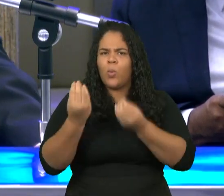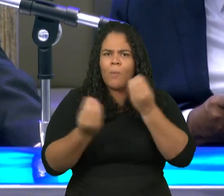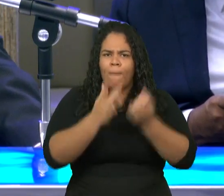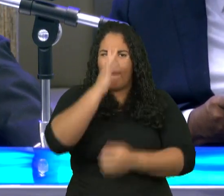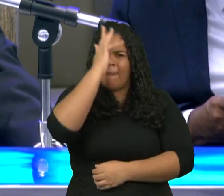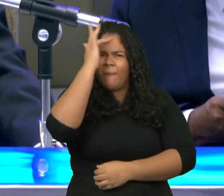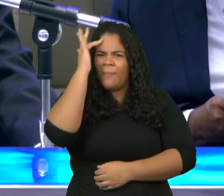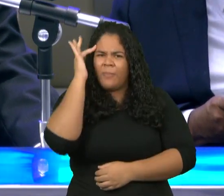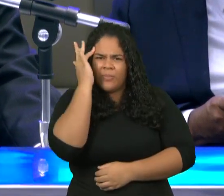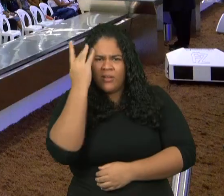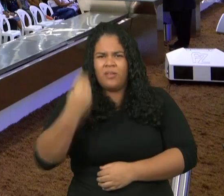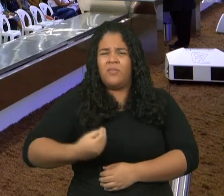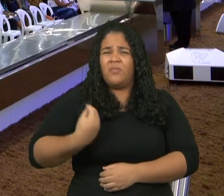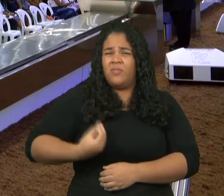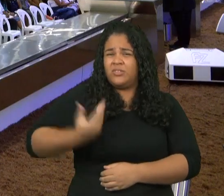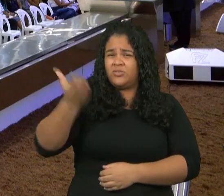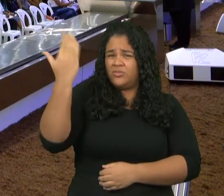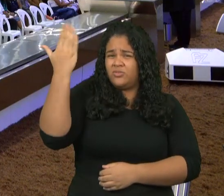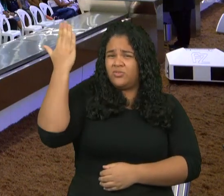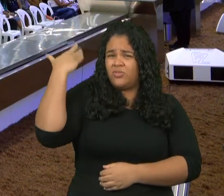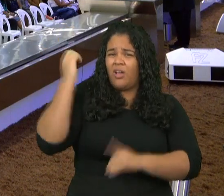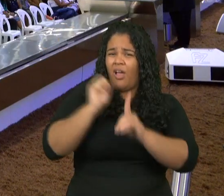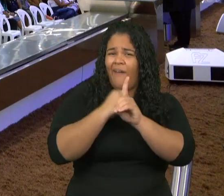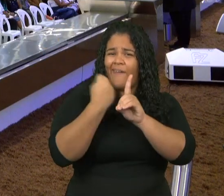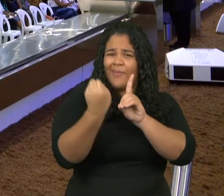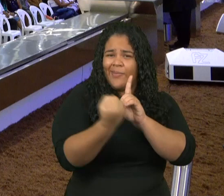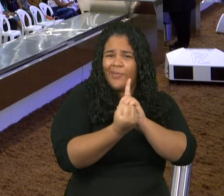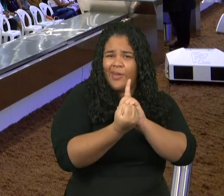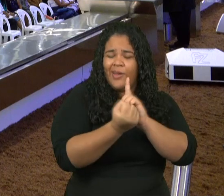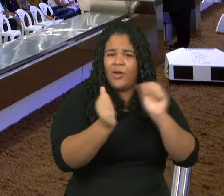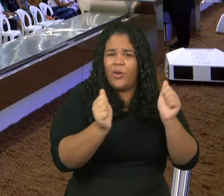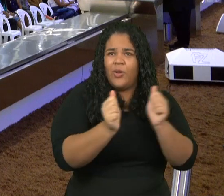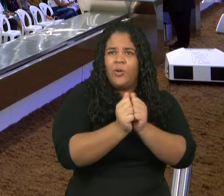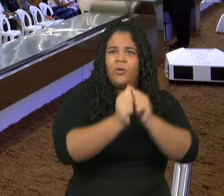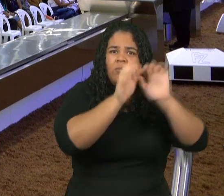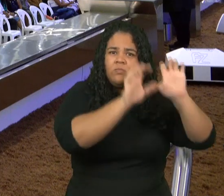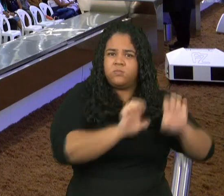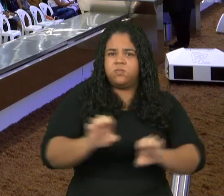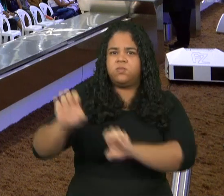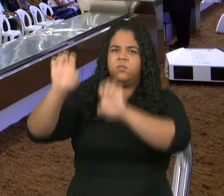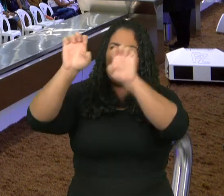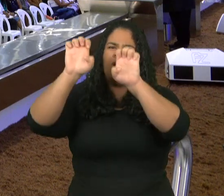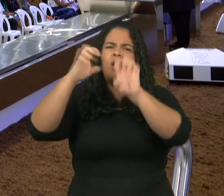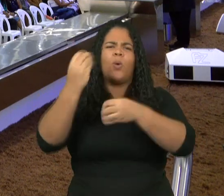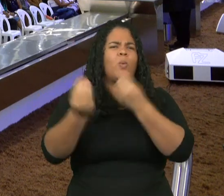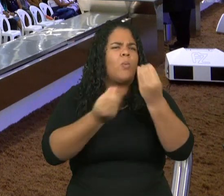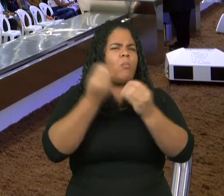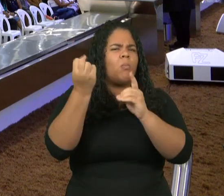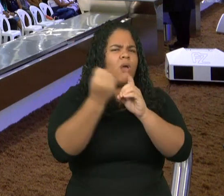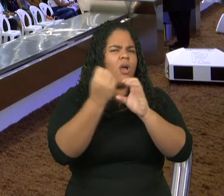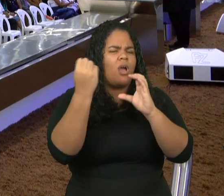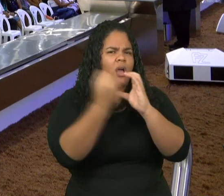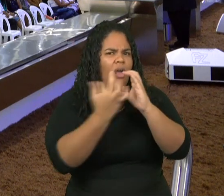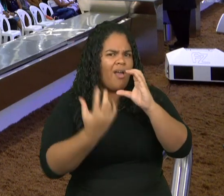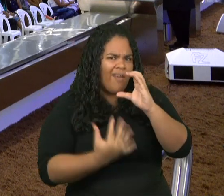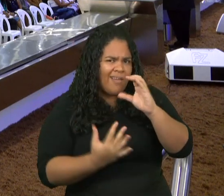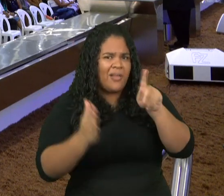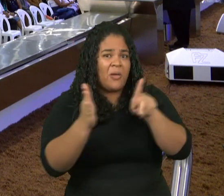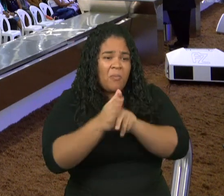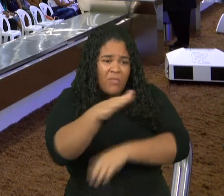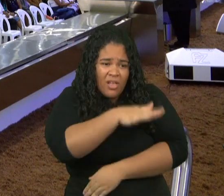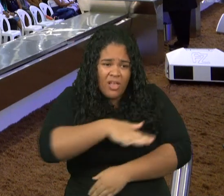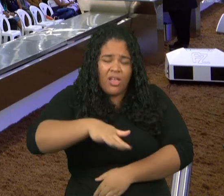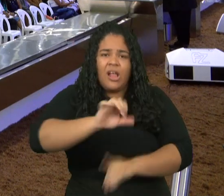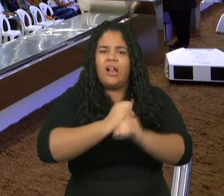Enoque viviam, nesses versículos, do versículo 14 ao versículo 17, e poderíamos ler